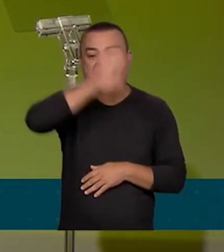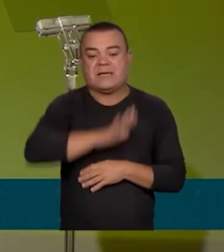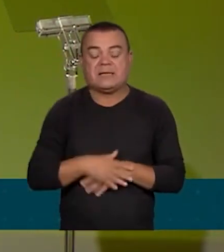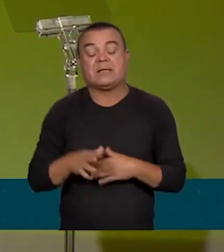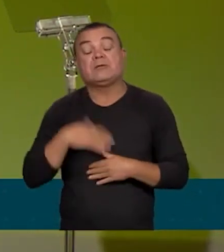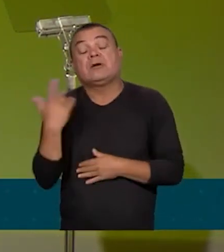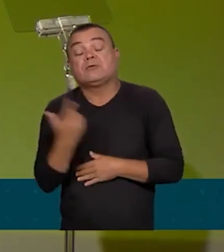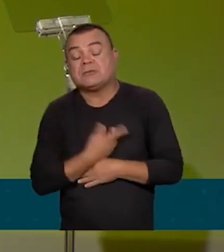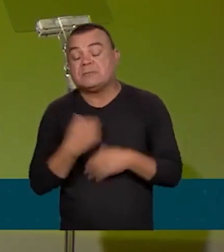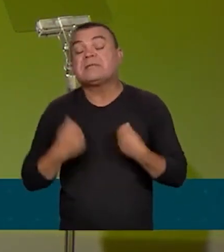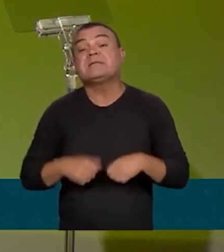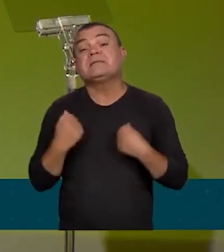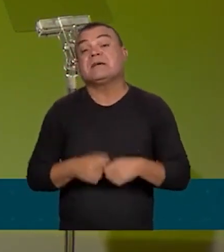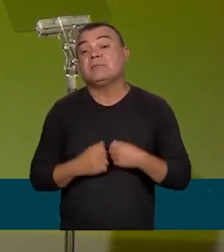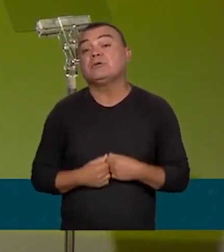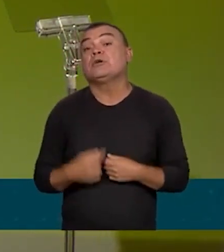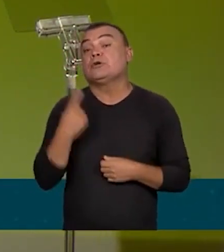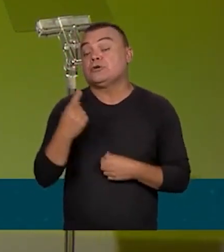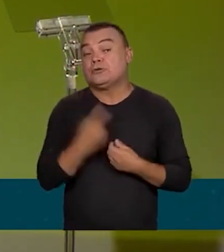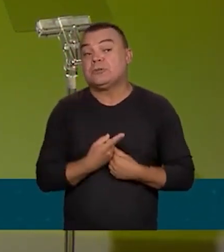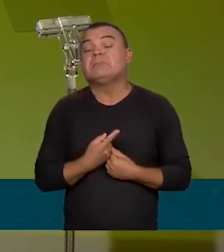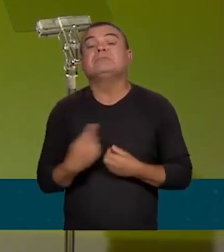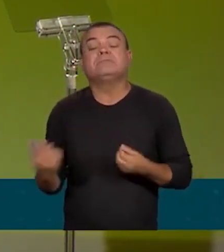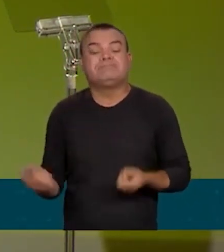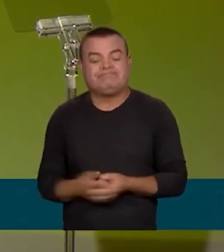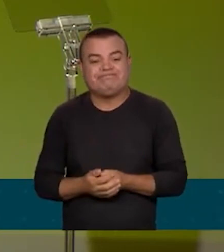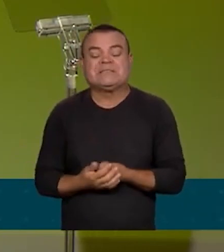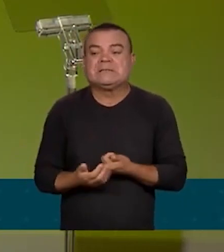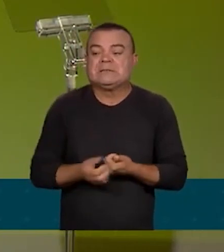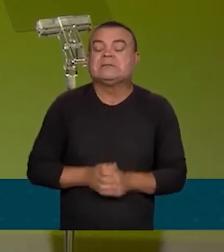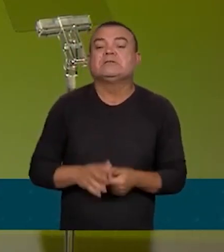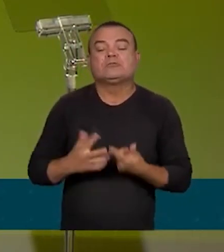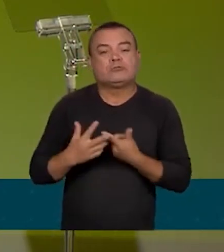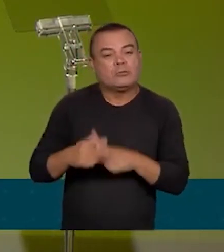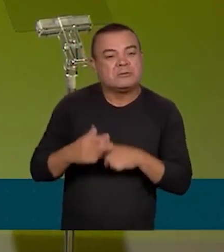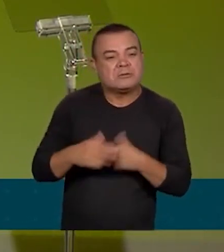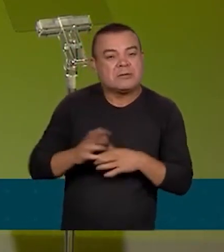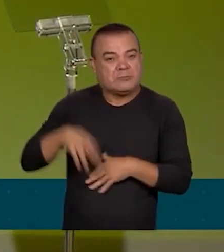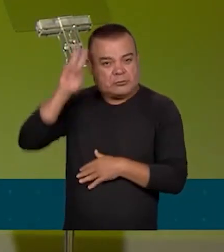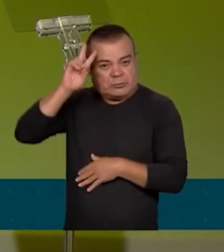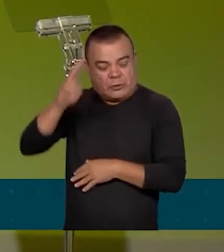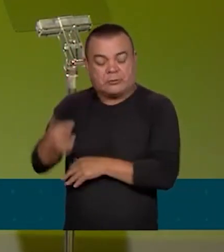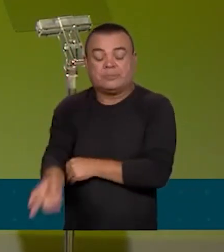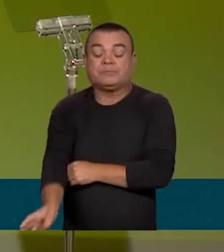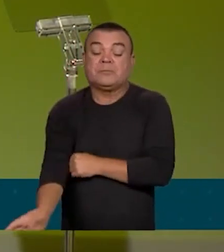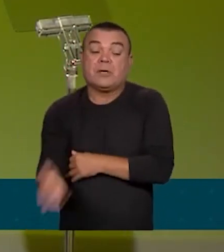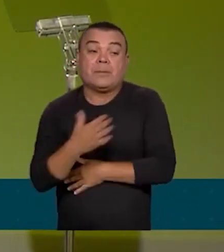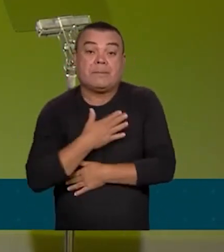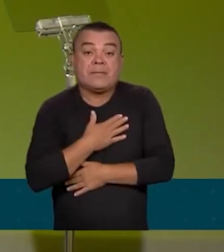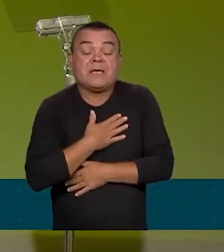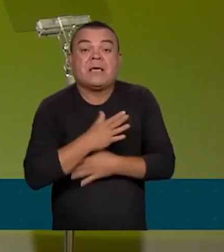sempre, objetivamente, de uma grande reparação histórica. Então, para mim, é um